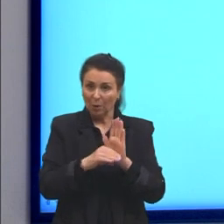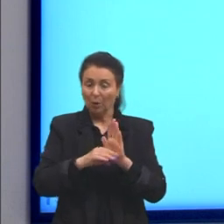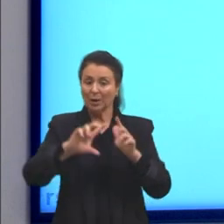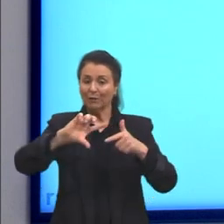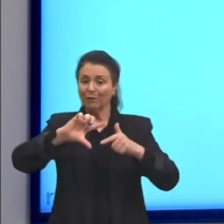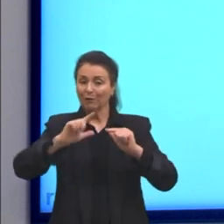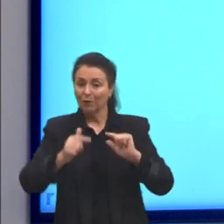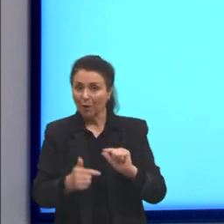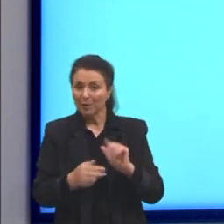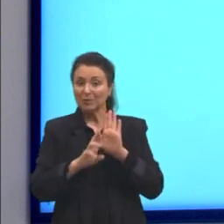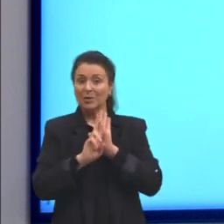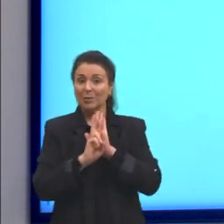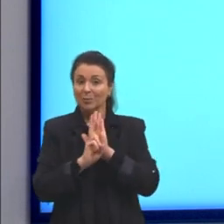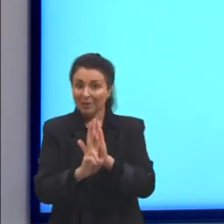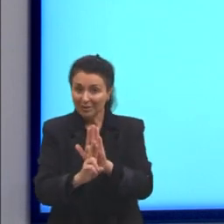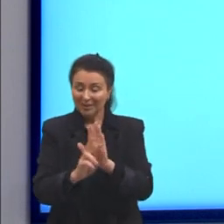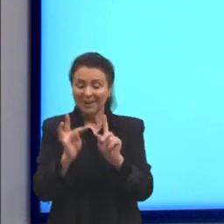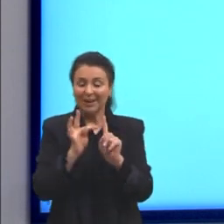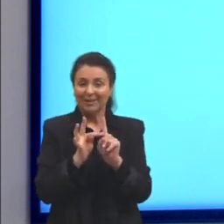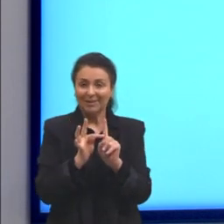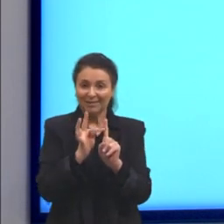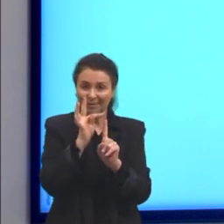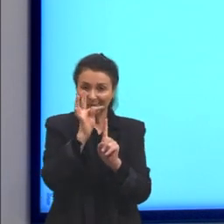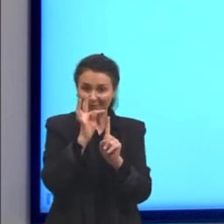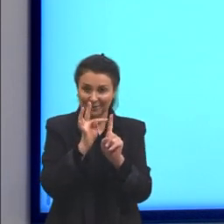da gente representar a temperatura.